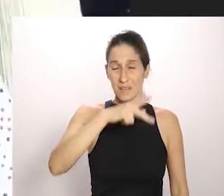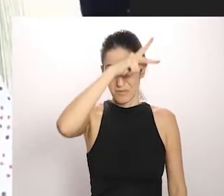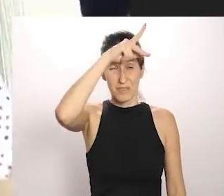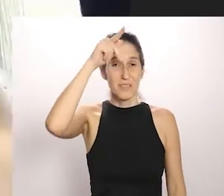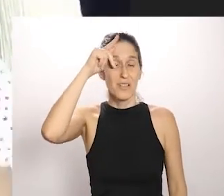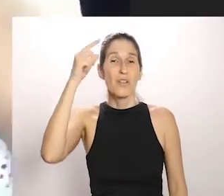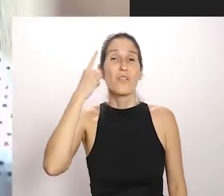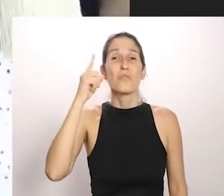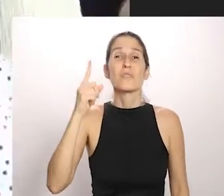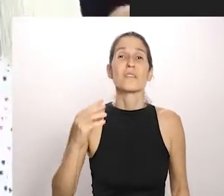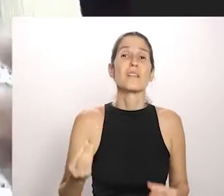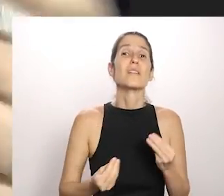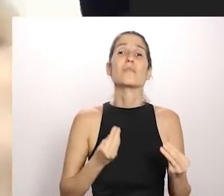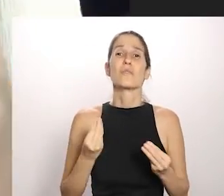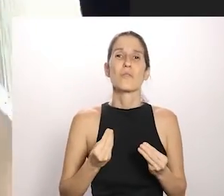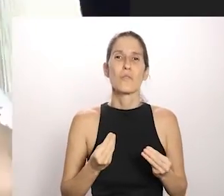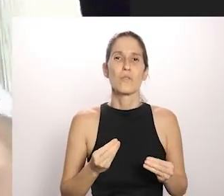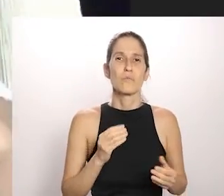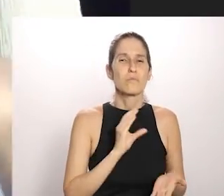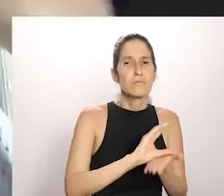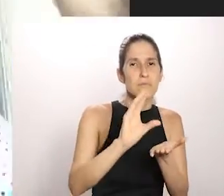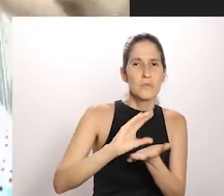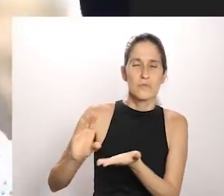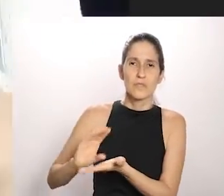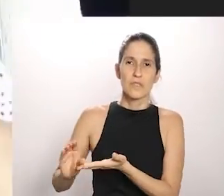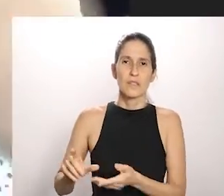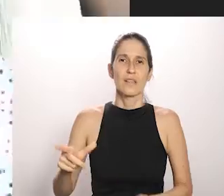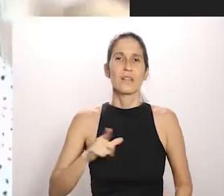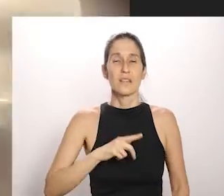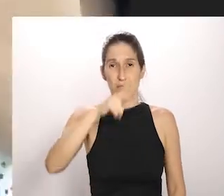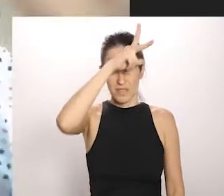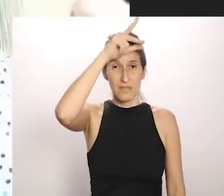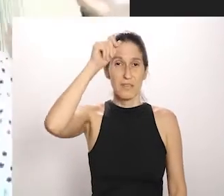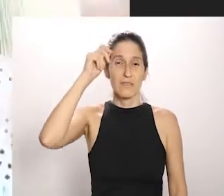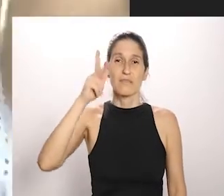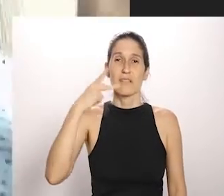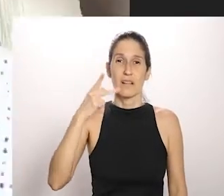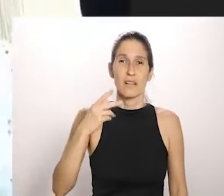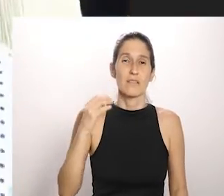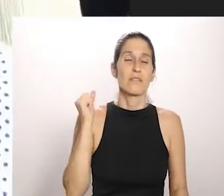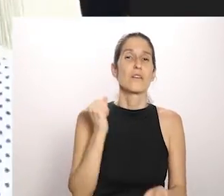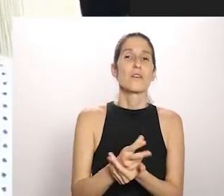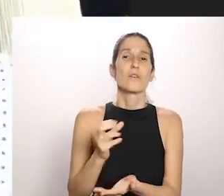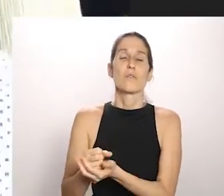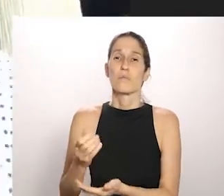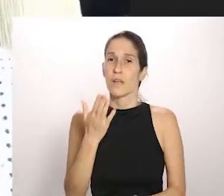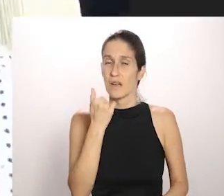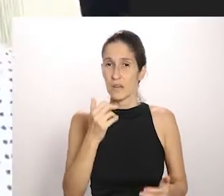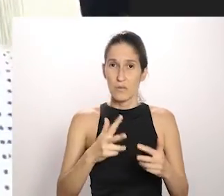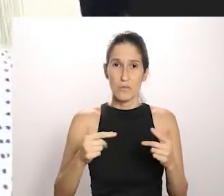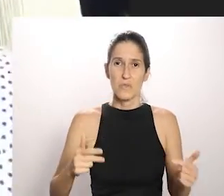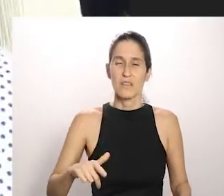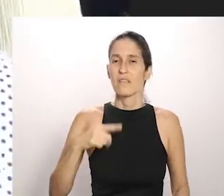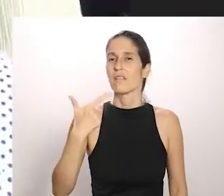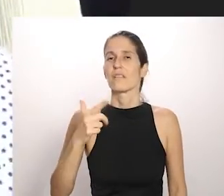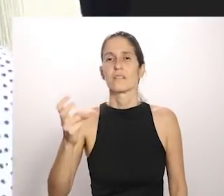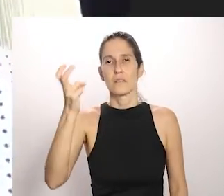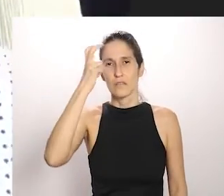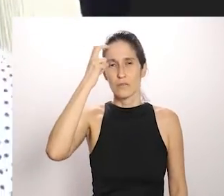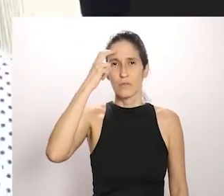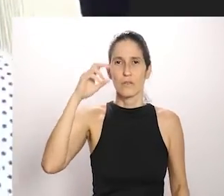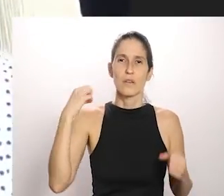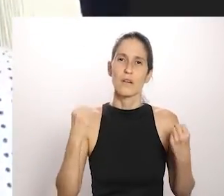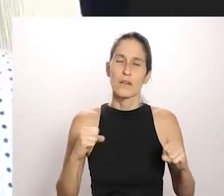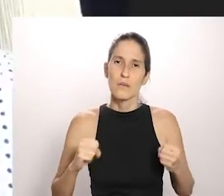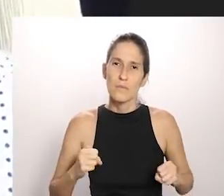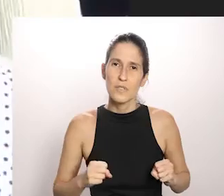dinheiro, acha que tem alguns que estão dizendo que vai comprar cesta básica, para você ver como a distância é tão grande da da cultura, essas pessoas